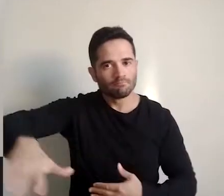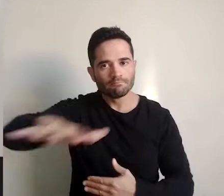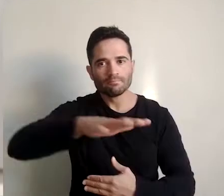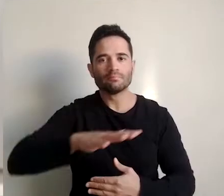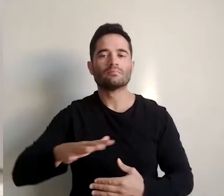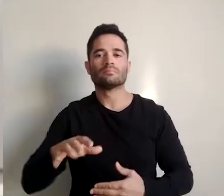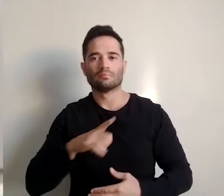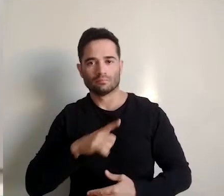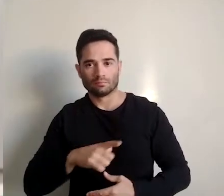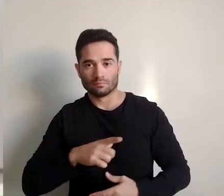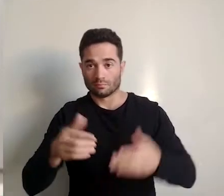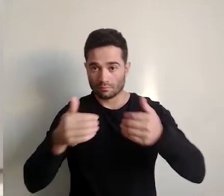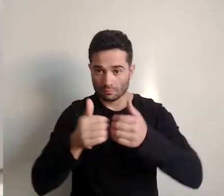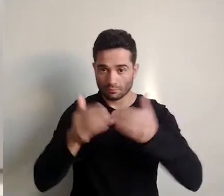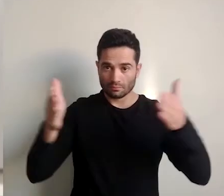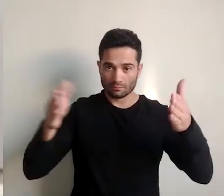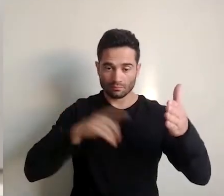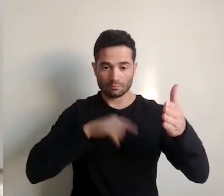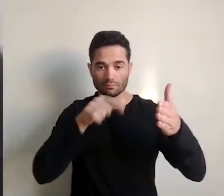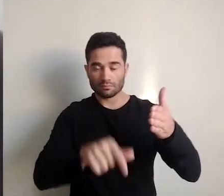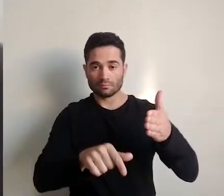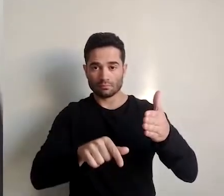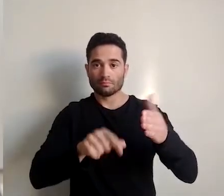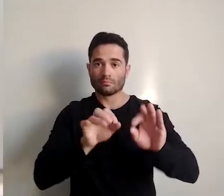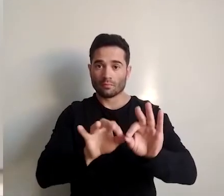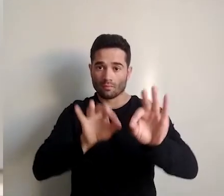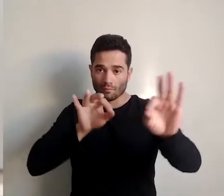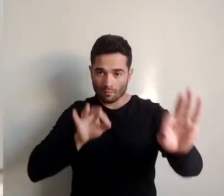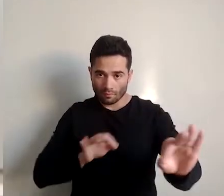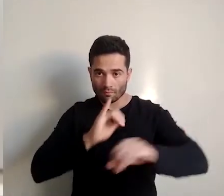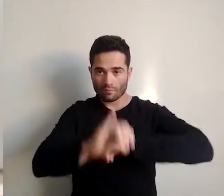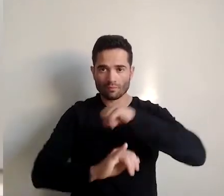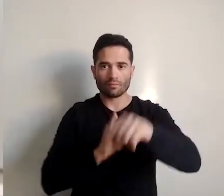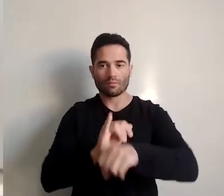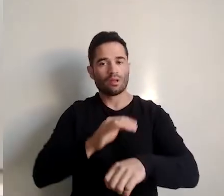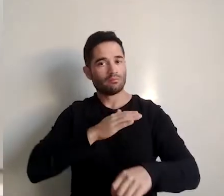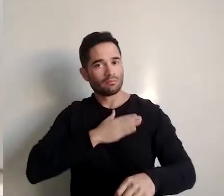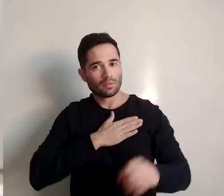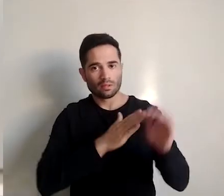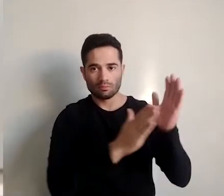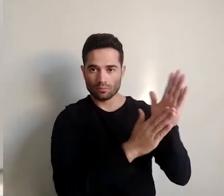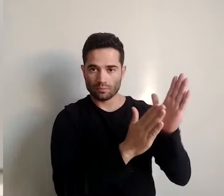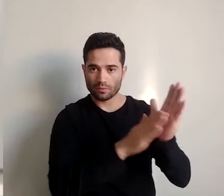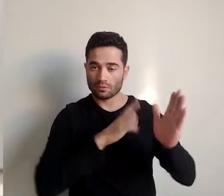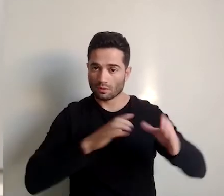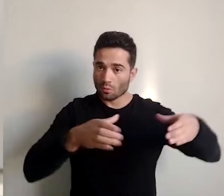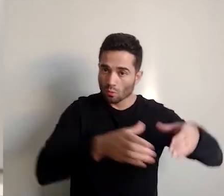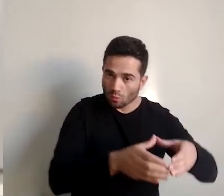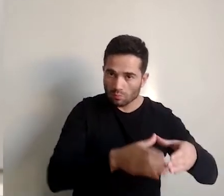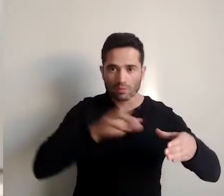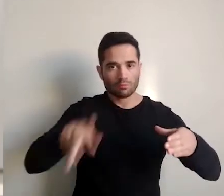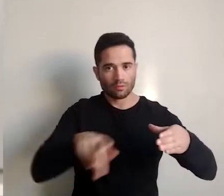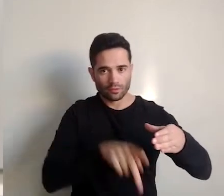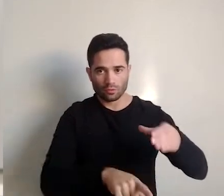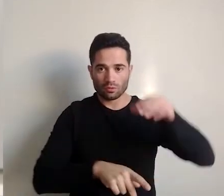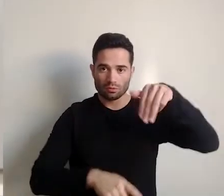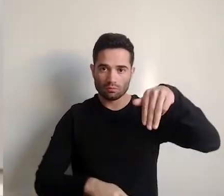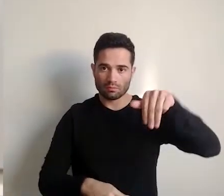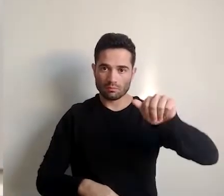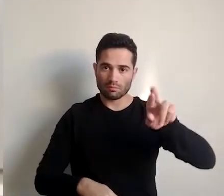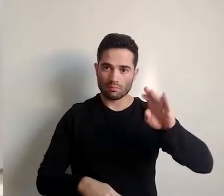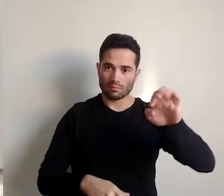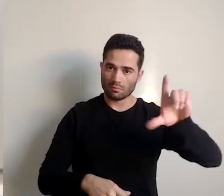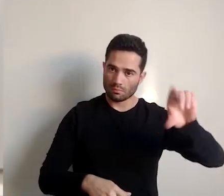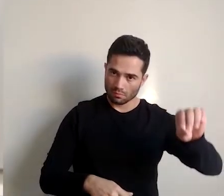Cumprimentando a todos, declaro aberta esta sessão solene virtual de minha proposição em conjunto com o professor doutor